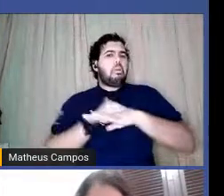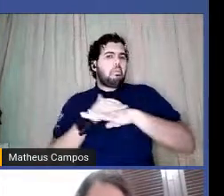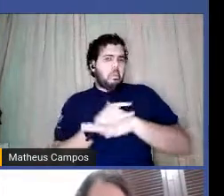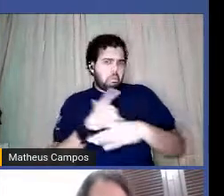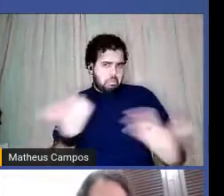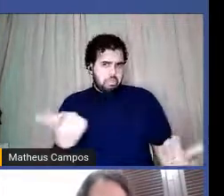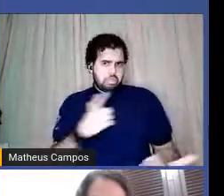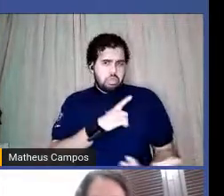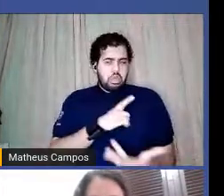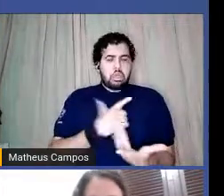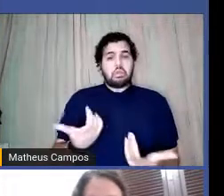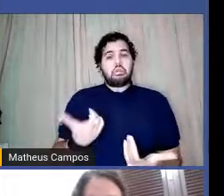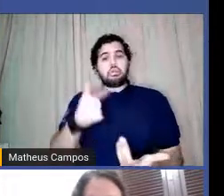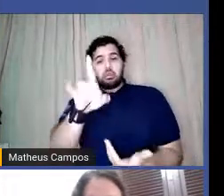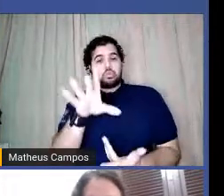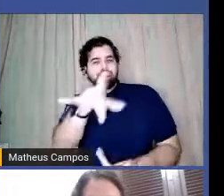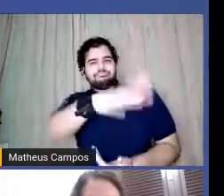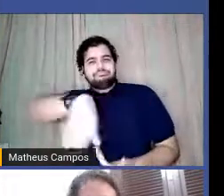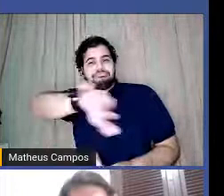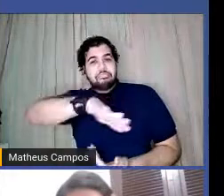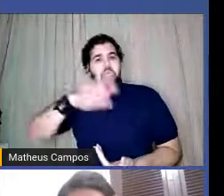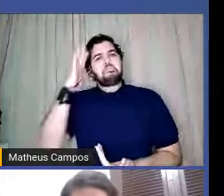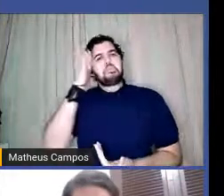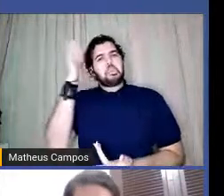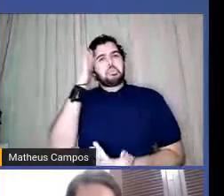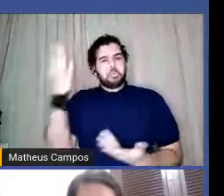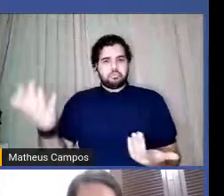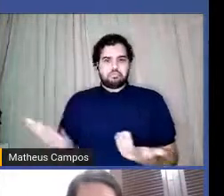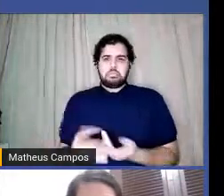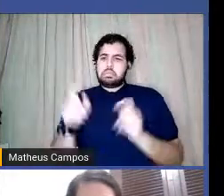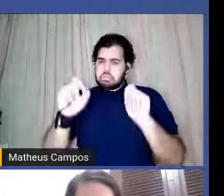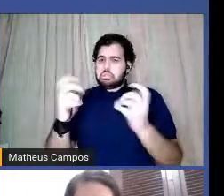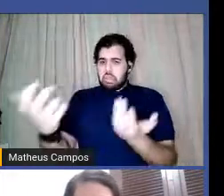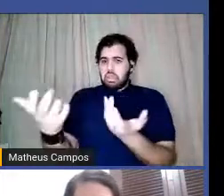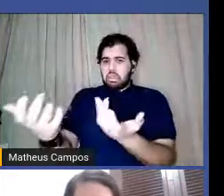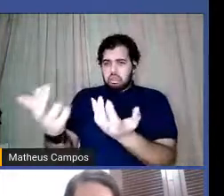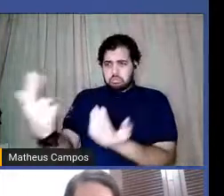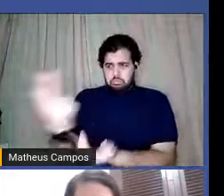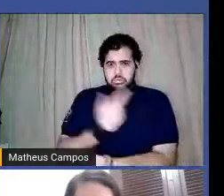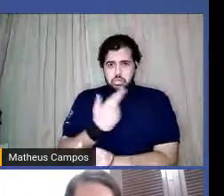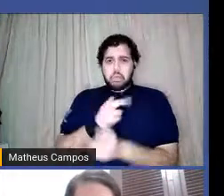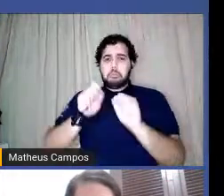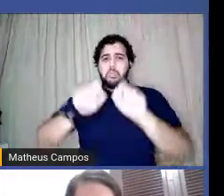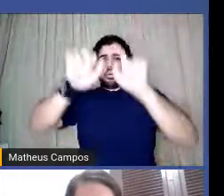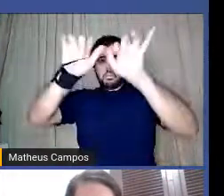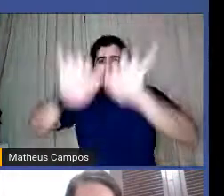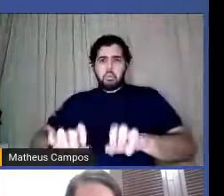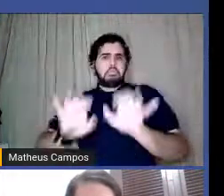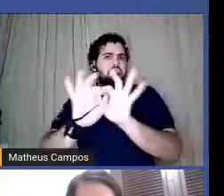Fica aí a reflexão. se alguém quiser responder aqui no bate-papo, viu, gente?